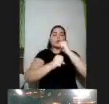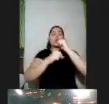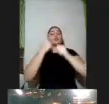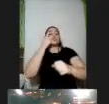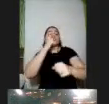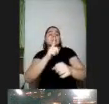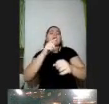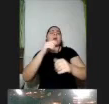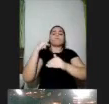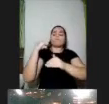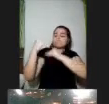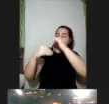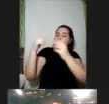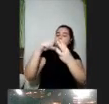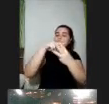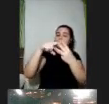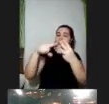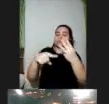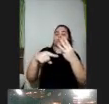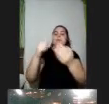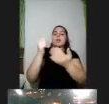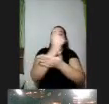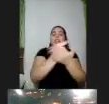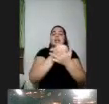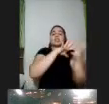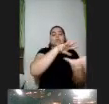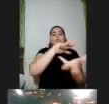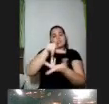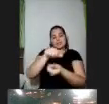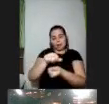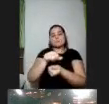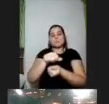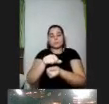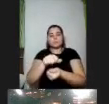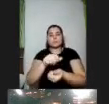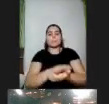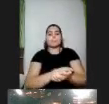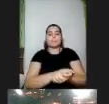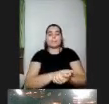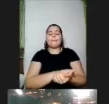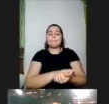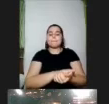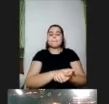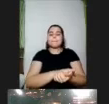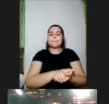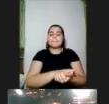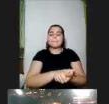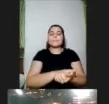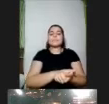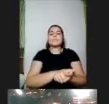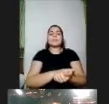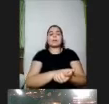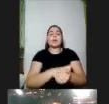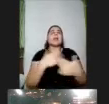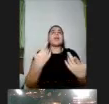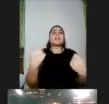os três princípios do desenho universal pra aprendizagem então das redes de reconhecimento a necessidade de pensar em